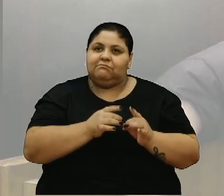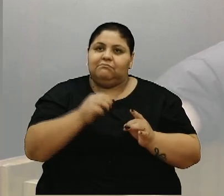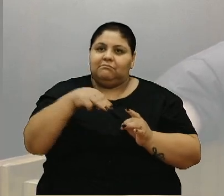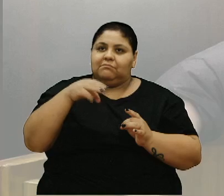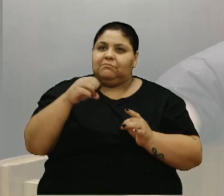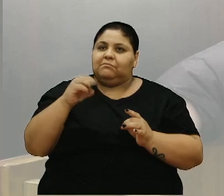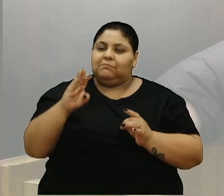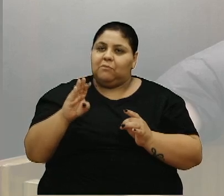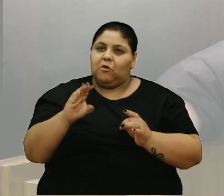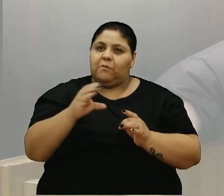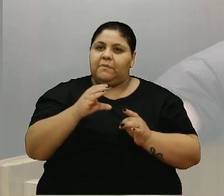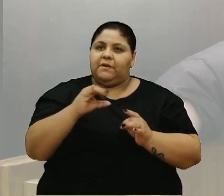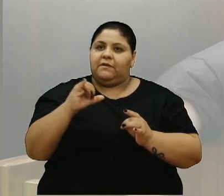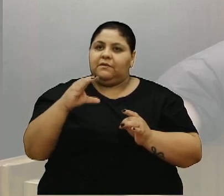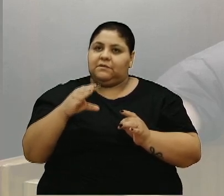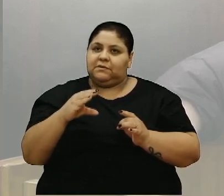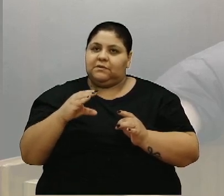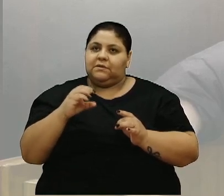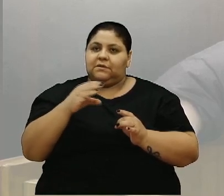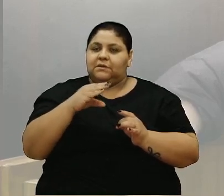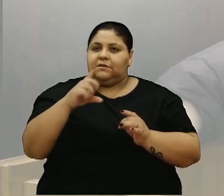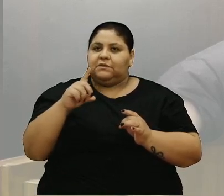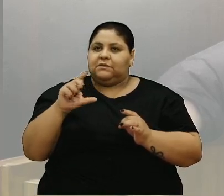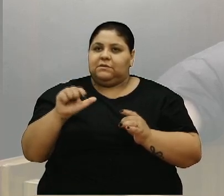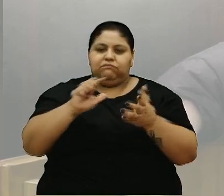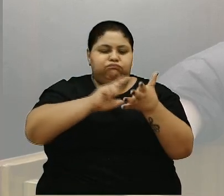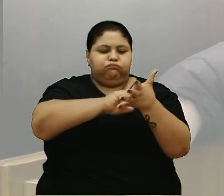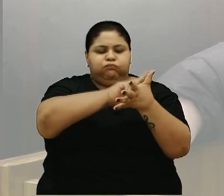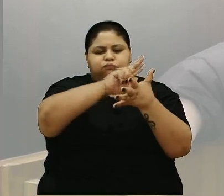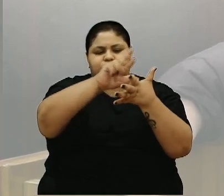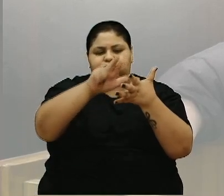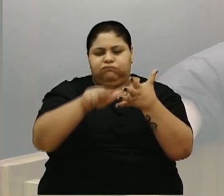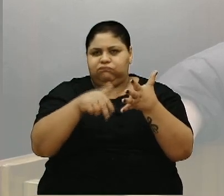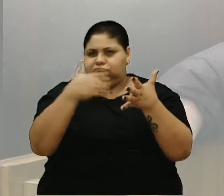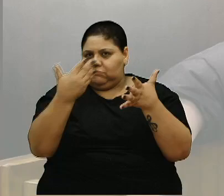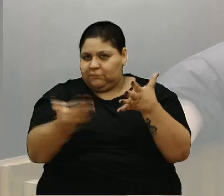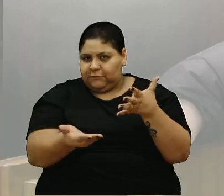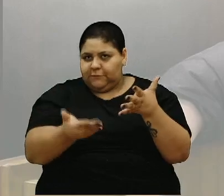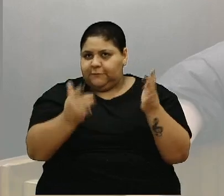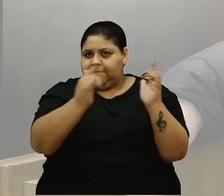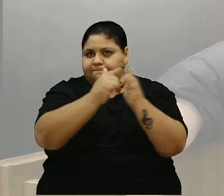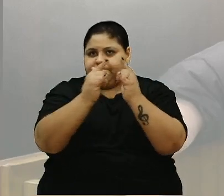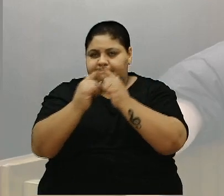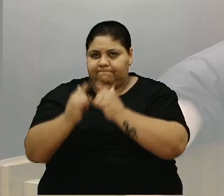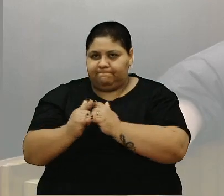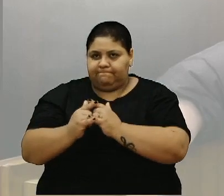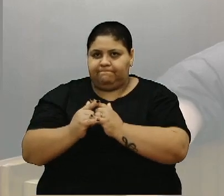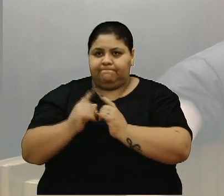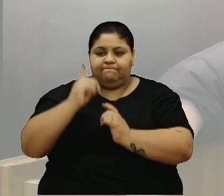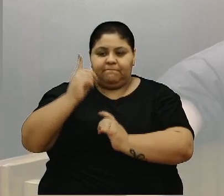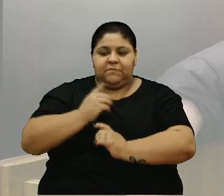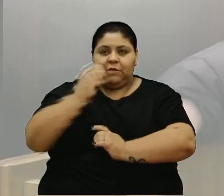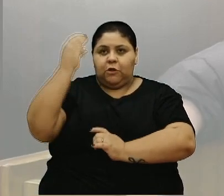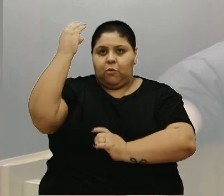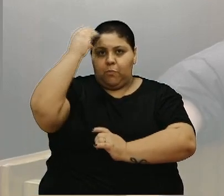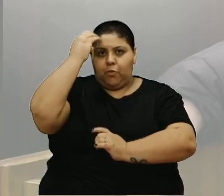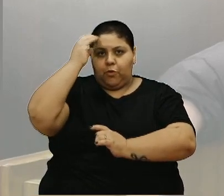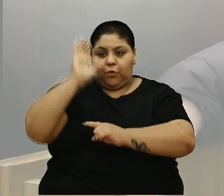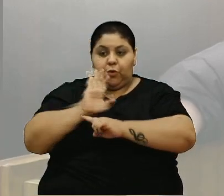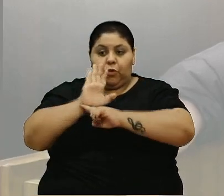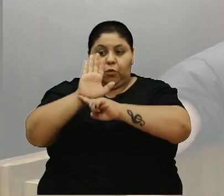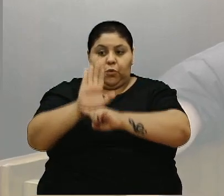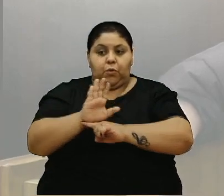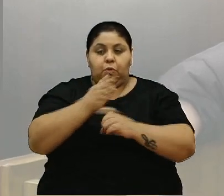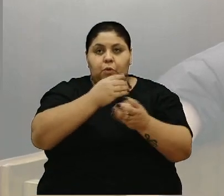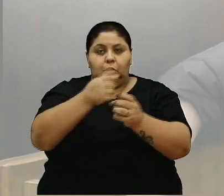Caxias, a SIC, a CDL, o SEG, o Sinduscom, enfim, essas várias entidades, deputado Burgo, que nos auxiliou muito e parte